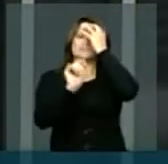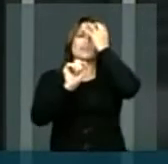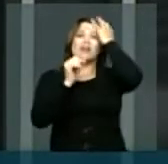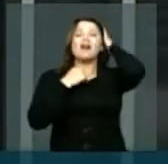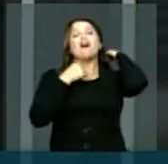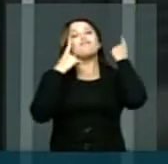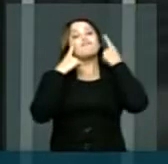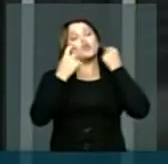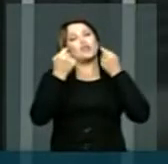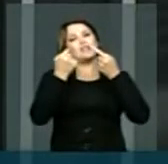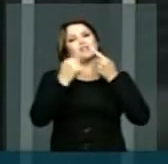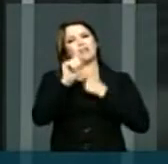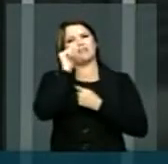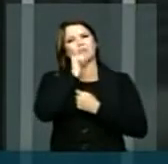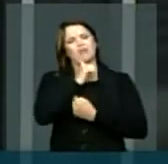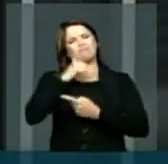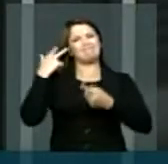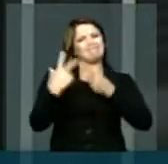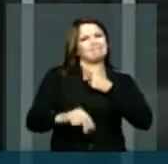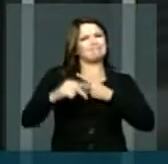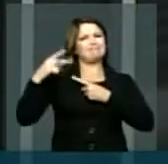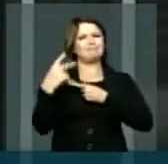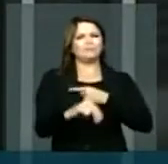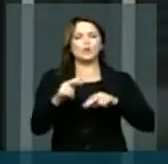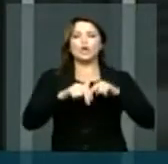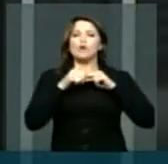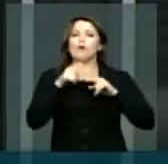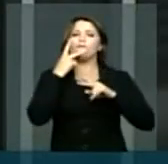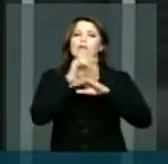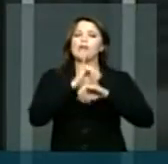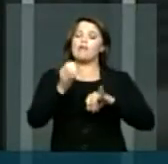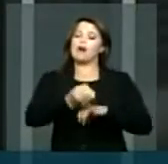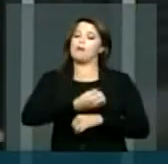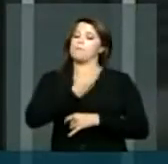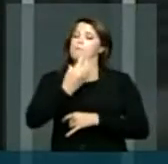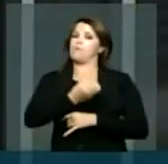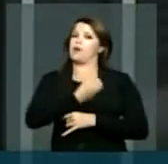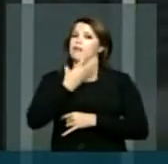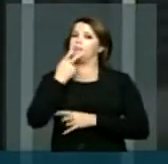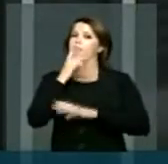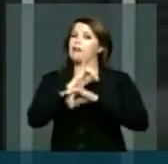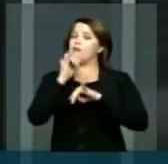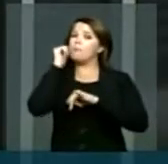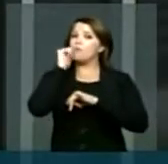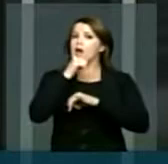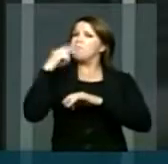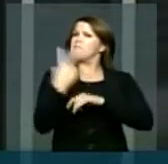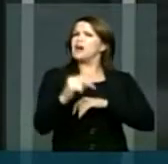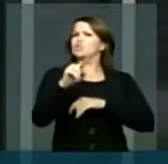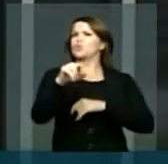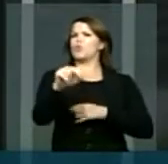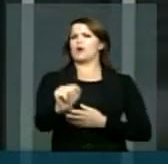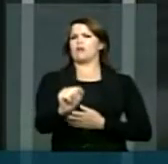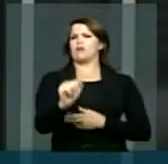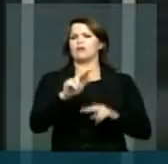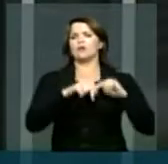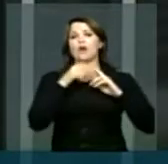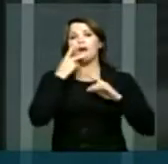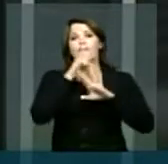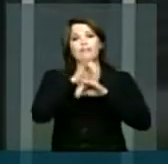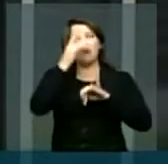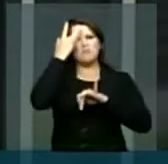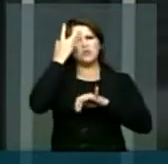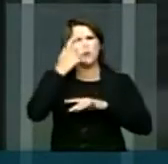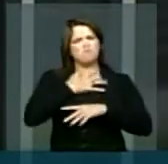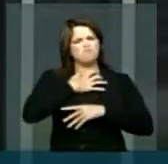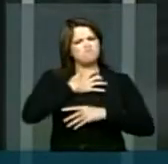sobre as mulheres como diria o poeta, na mulher não se bate nem com a flor então, aos covardes